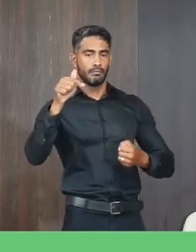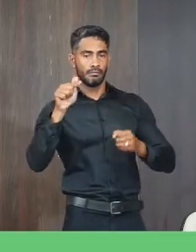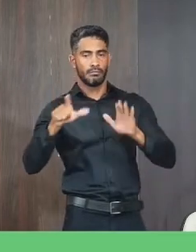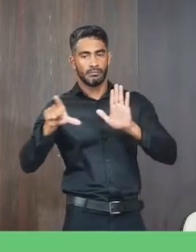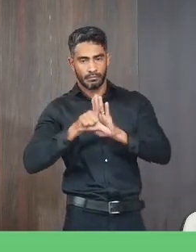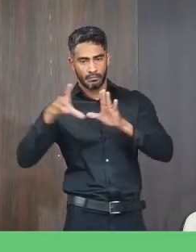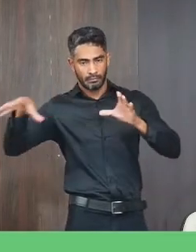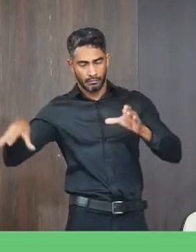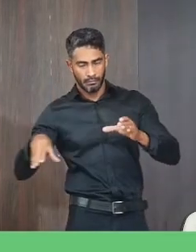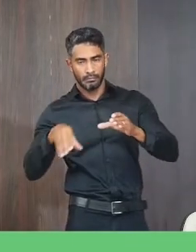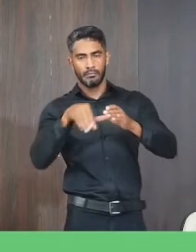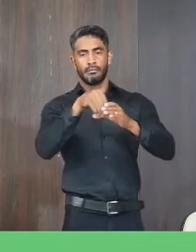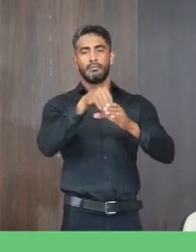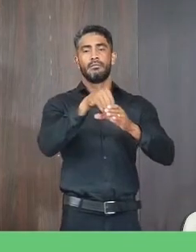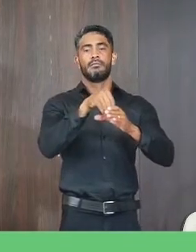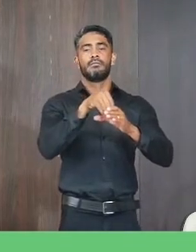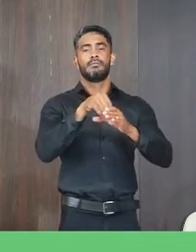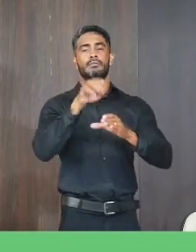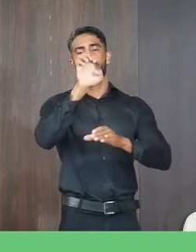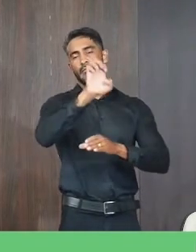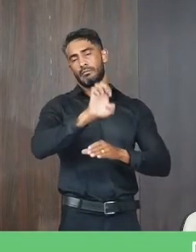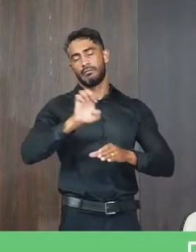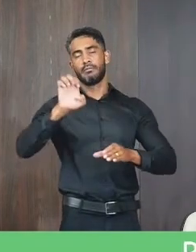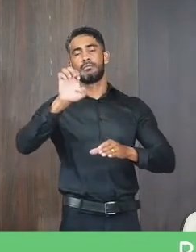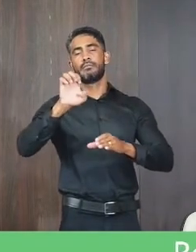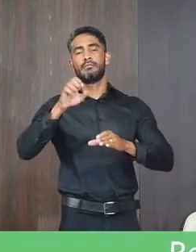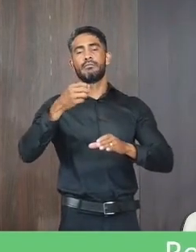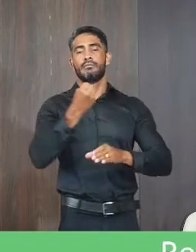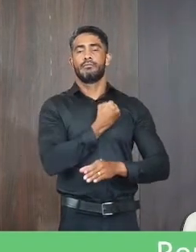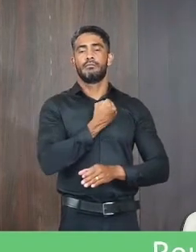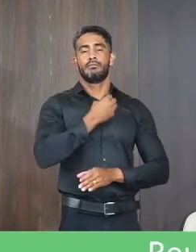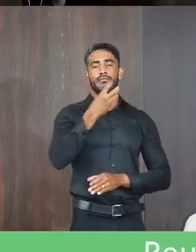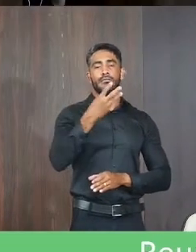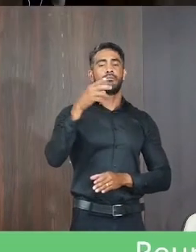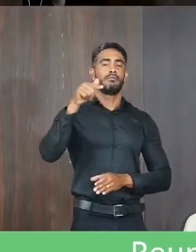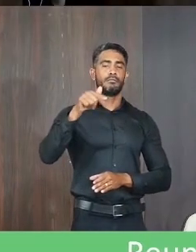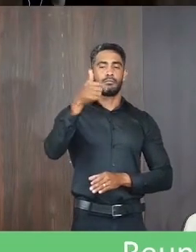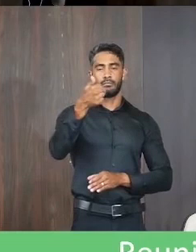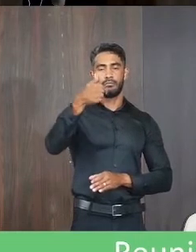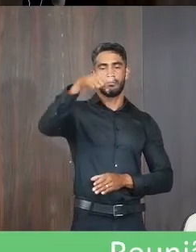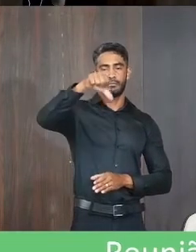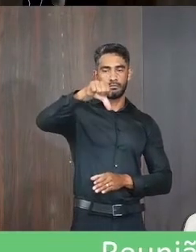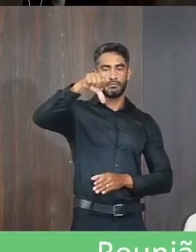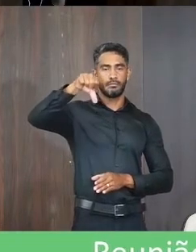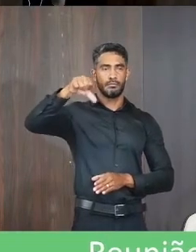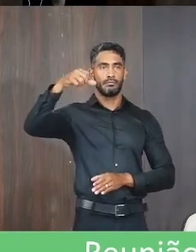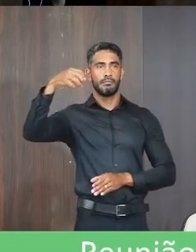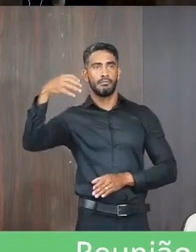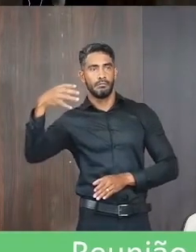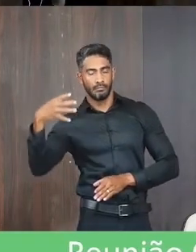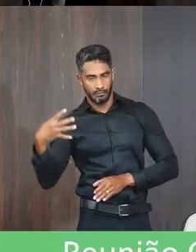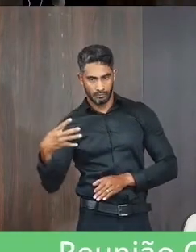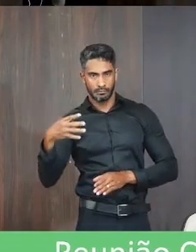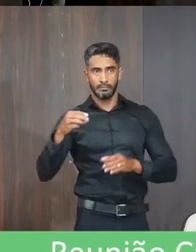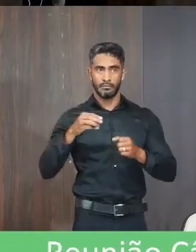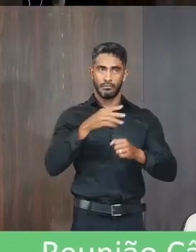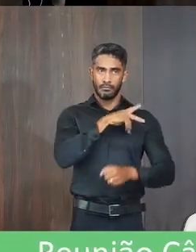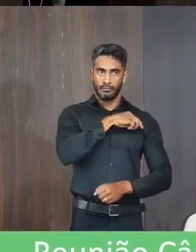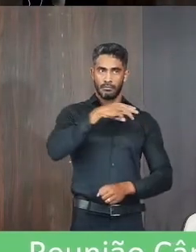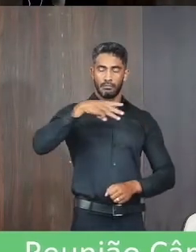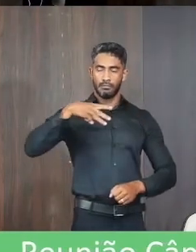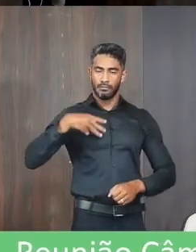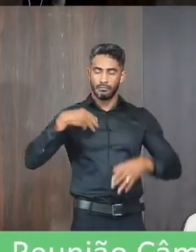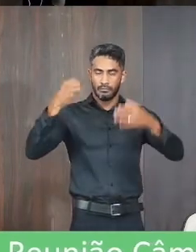Complementar Estadual nº 34 de 1994, faculta ao Ministério Público